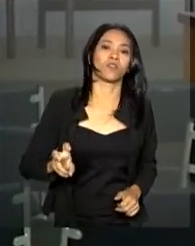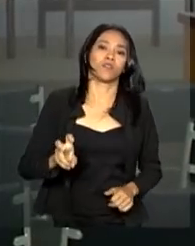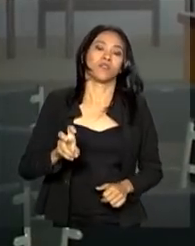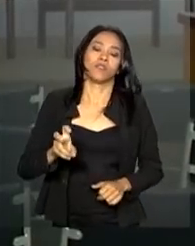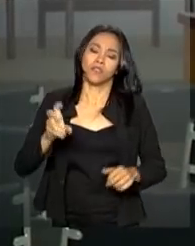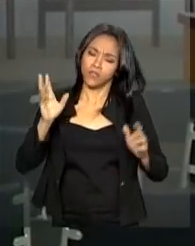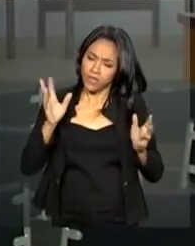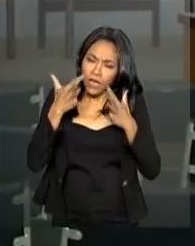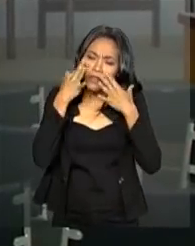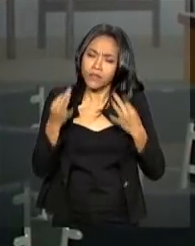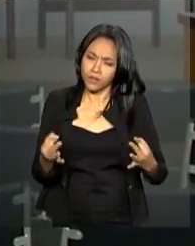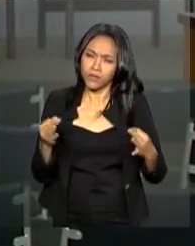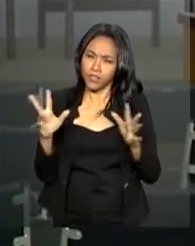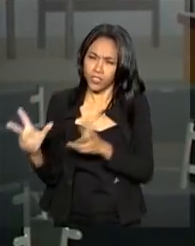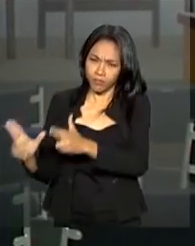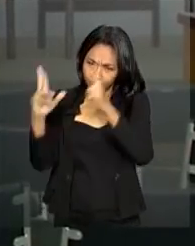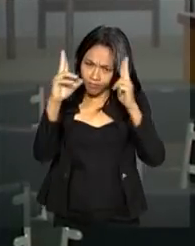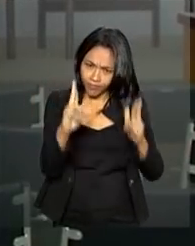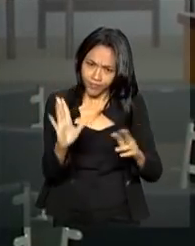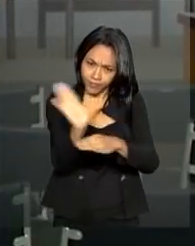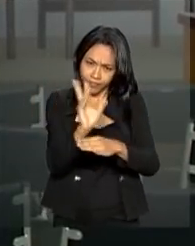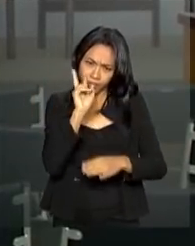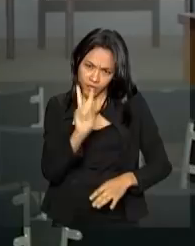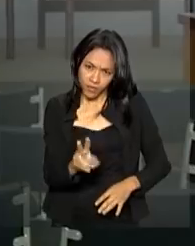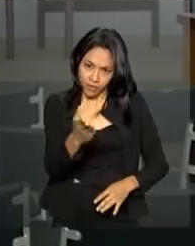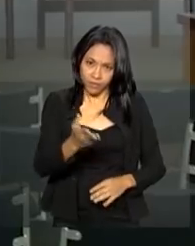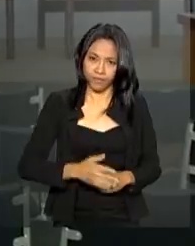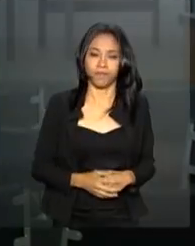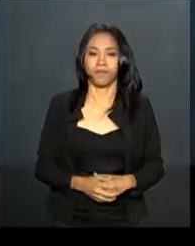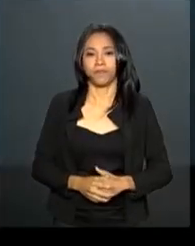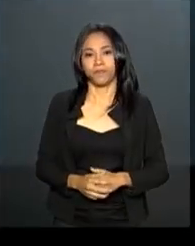E nós separamos um trechinho para vocês. Dá só uma olhada.